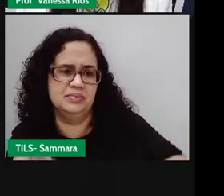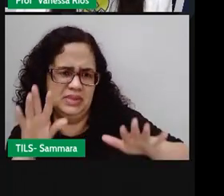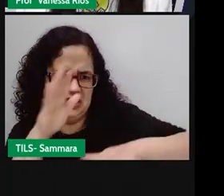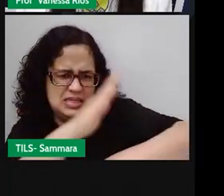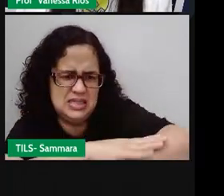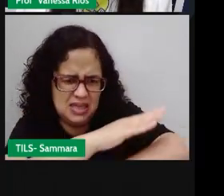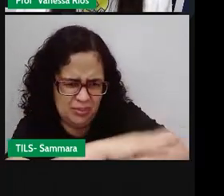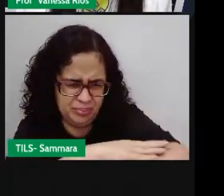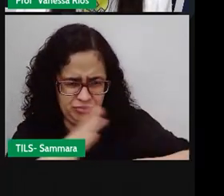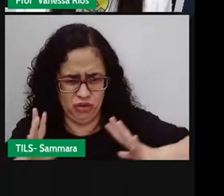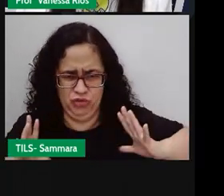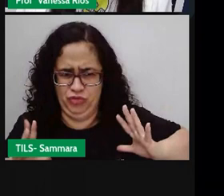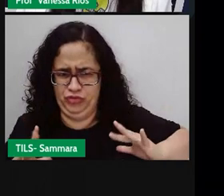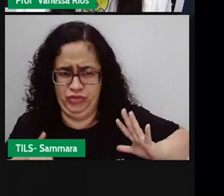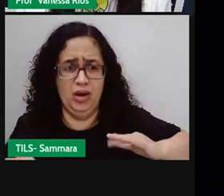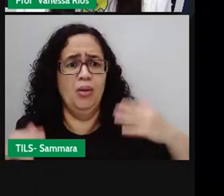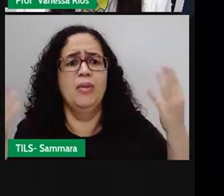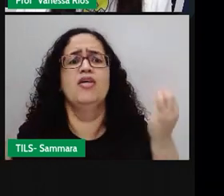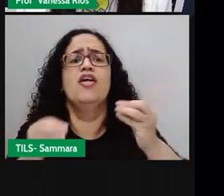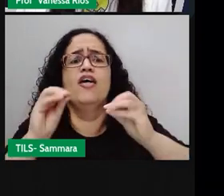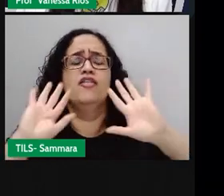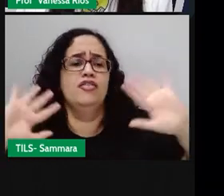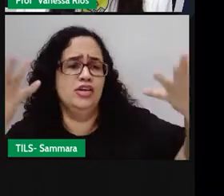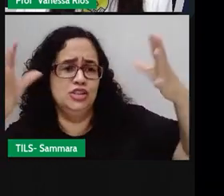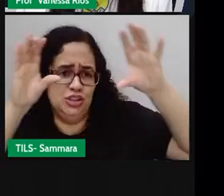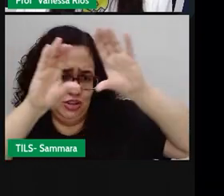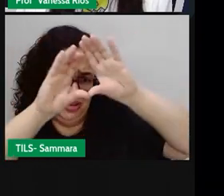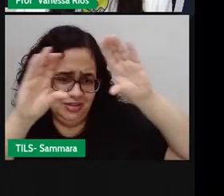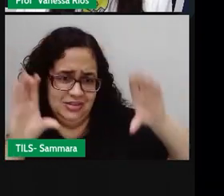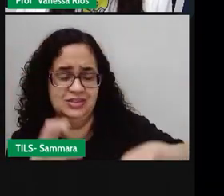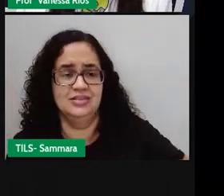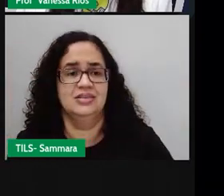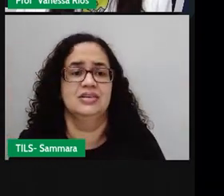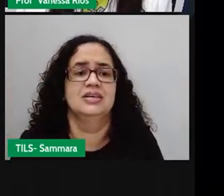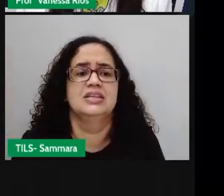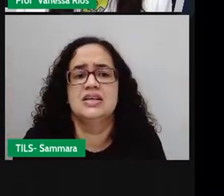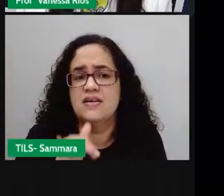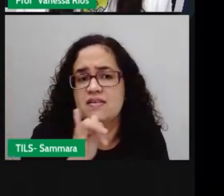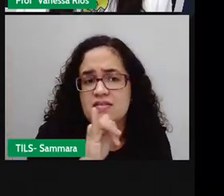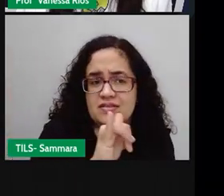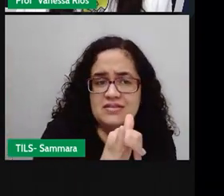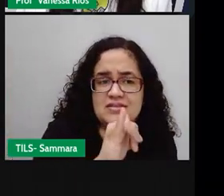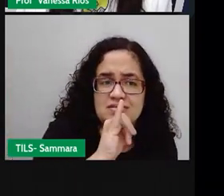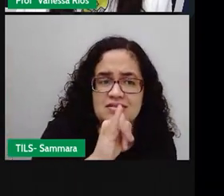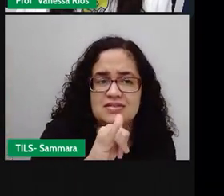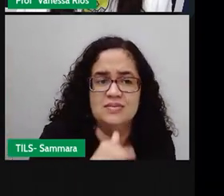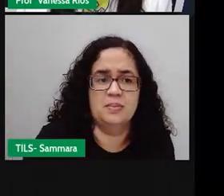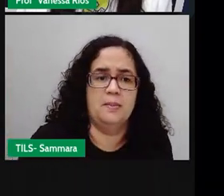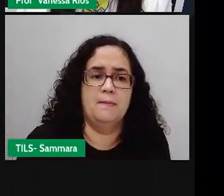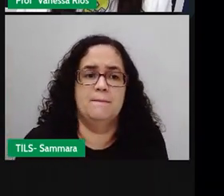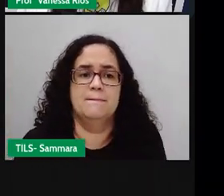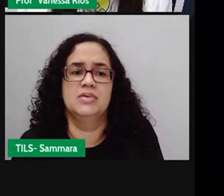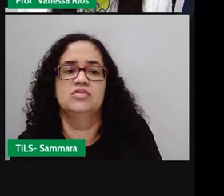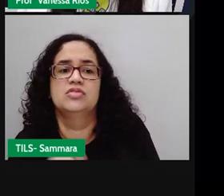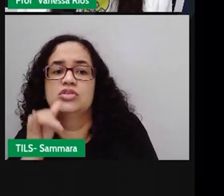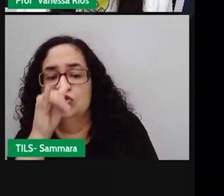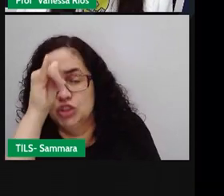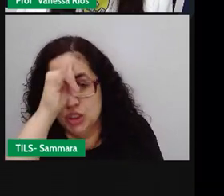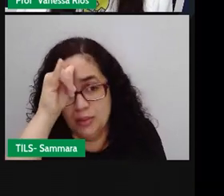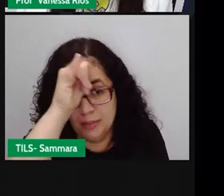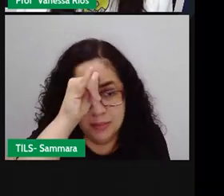assim que você foi à festa no céu, sem pedir, sem avisar e ainda me fez de boa.